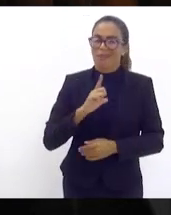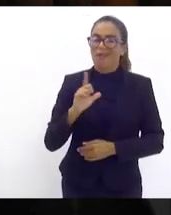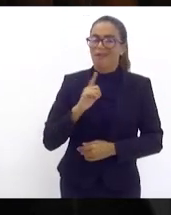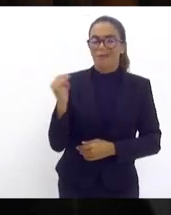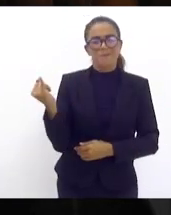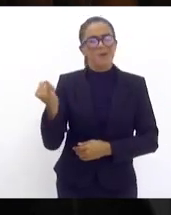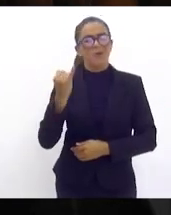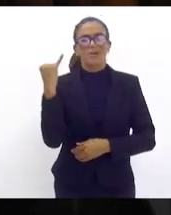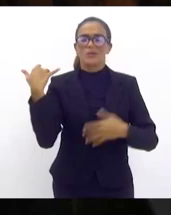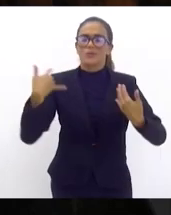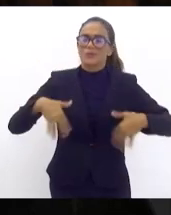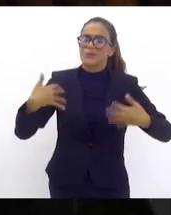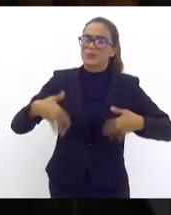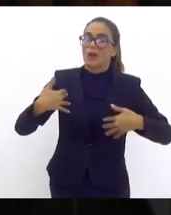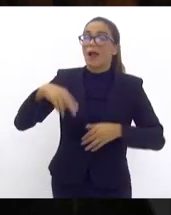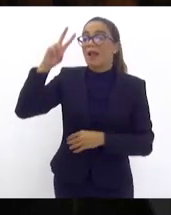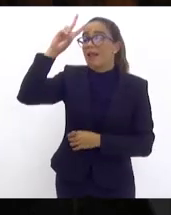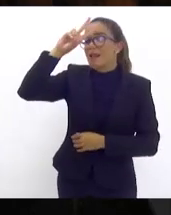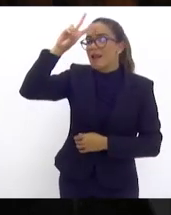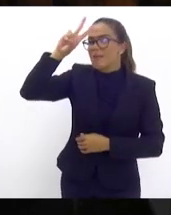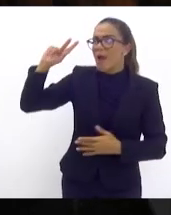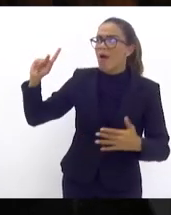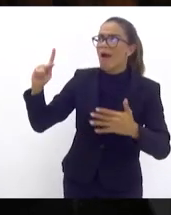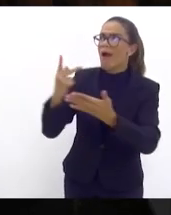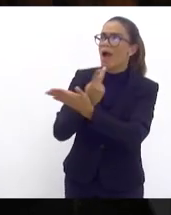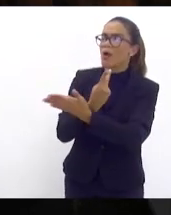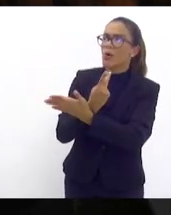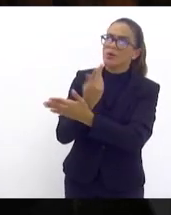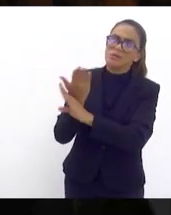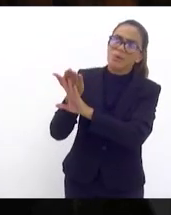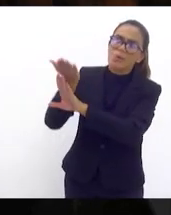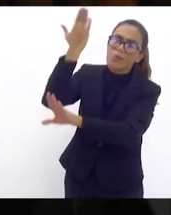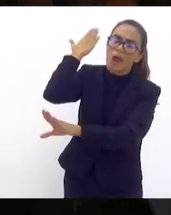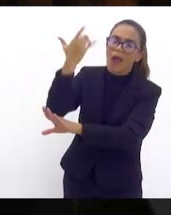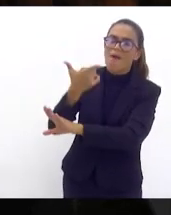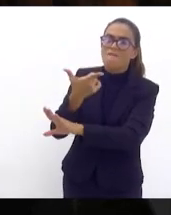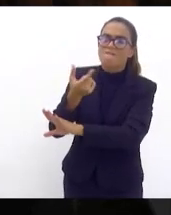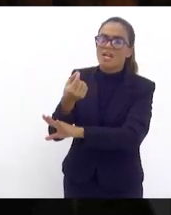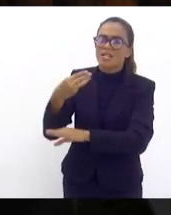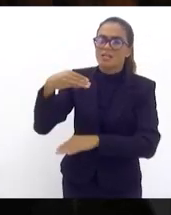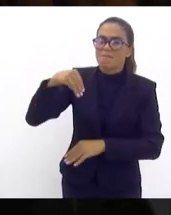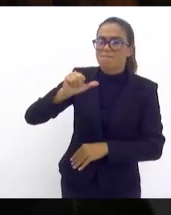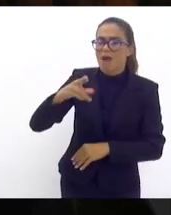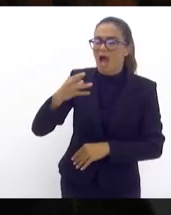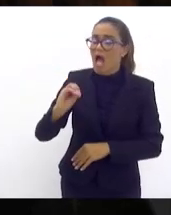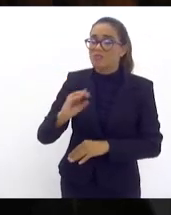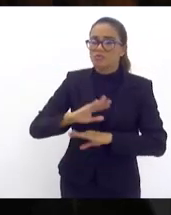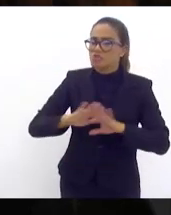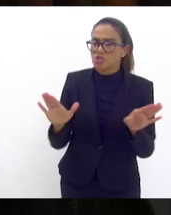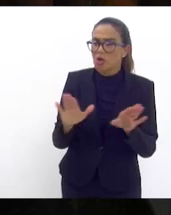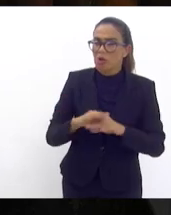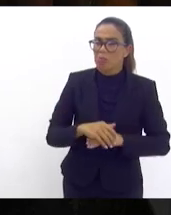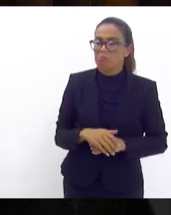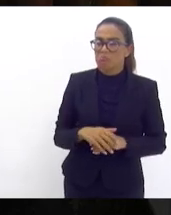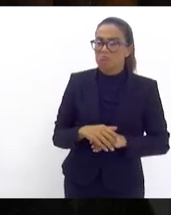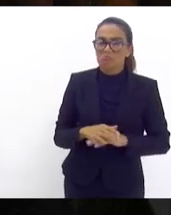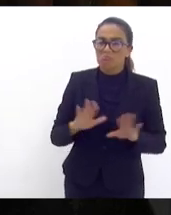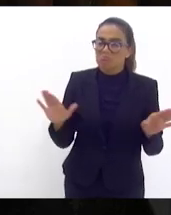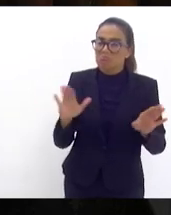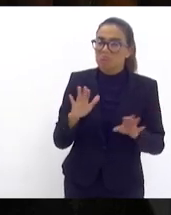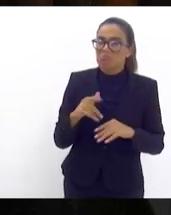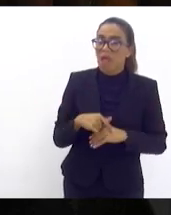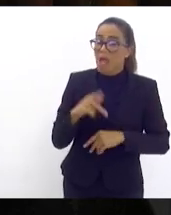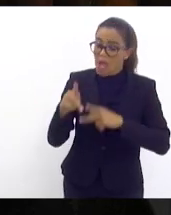porque não é simplesmente lembrar aconteceu dia 20 de março a segunda tragédia e fica por aí a população